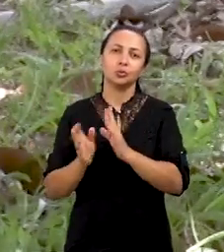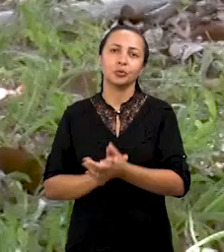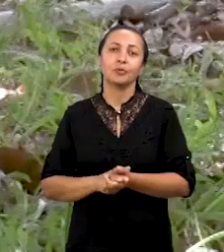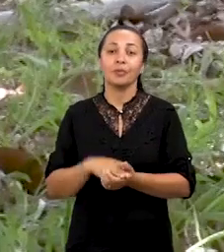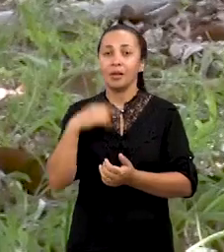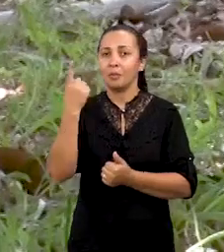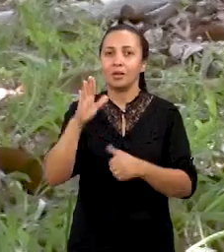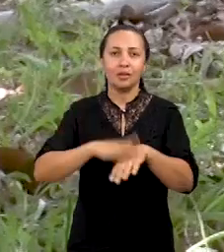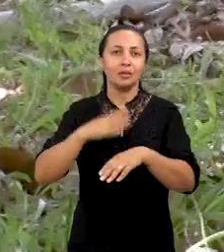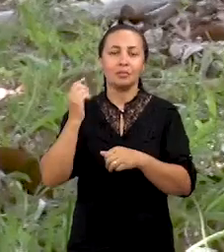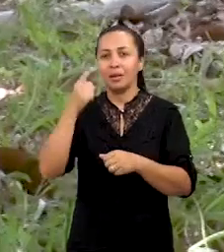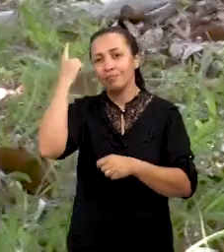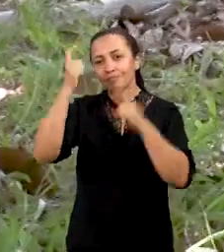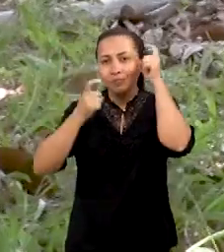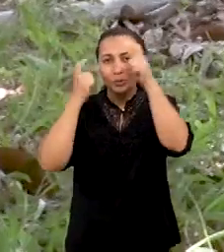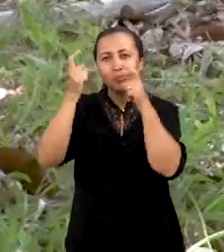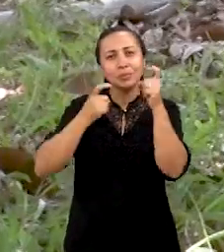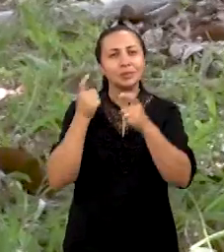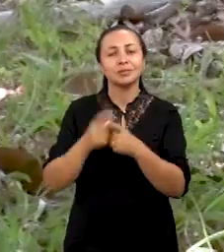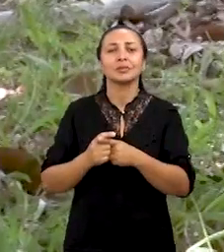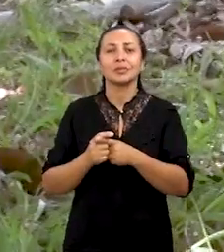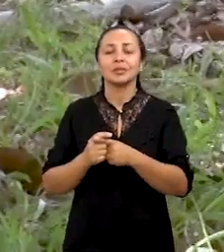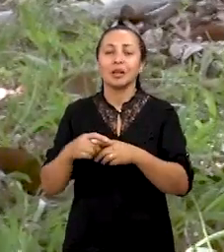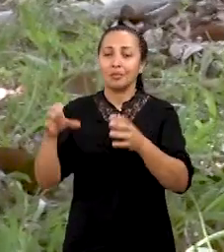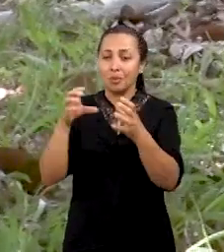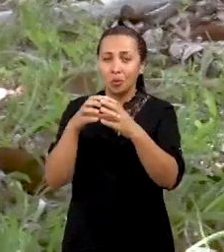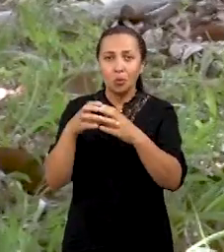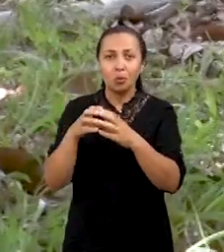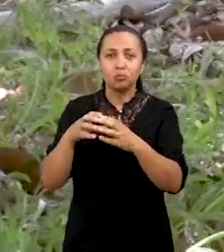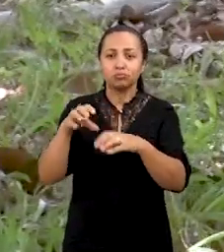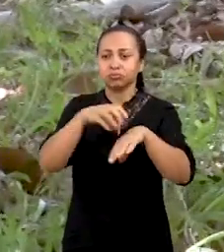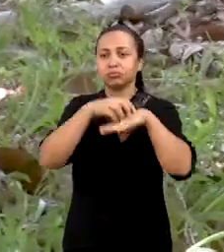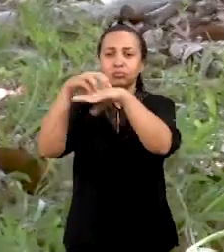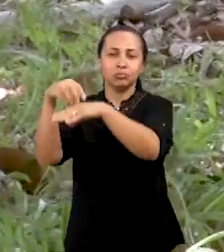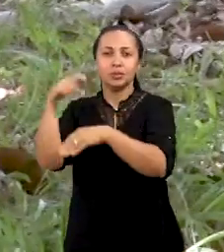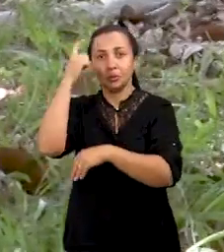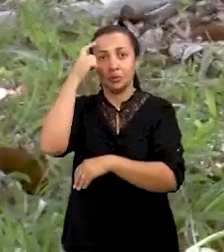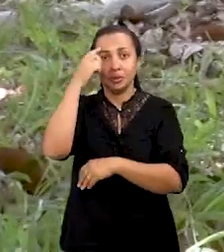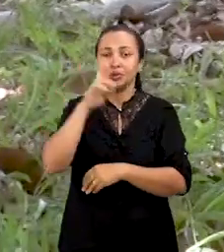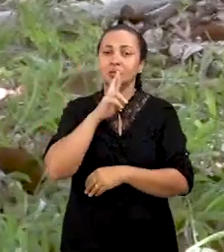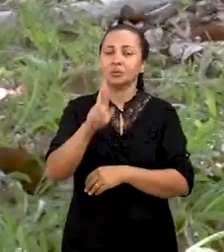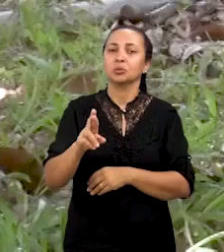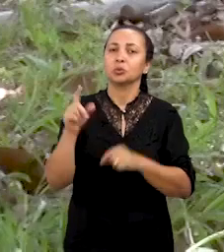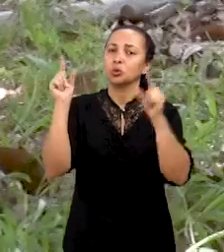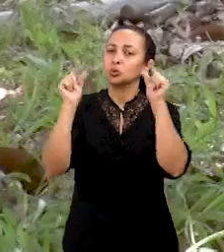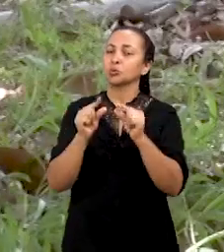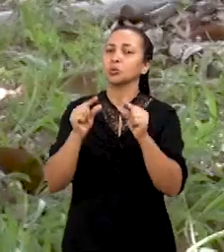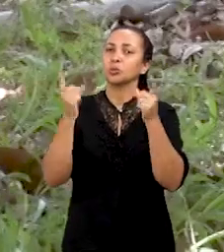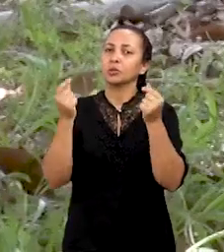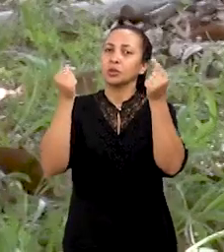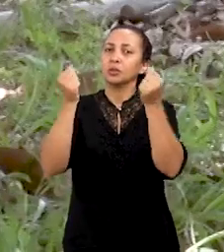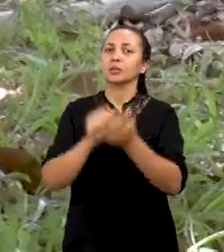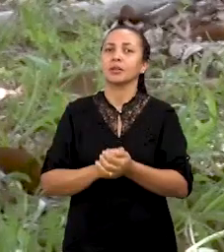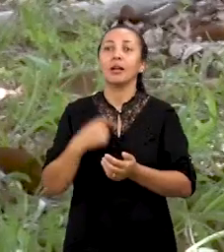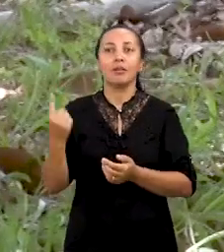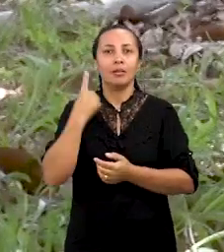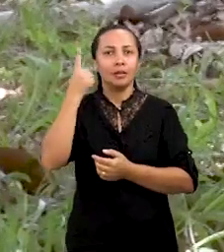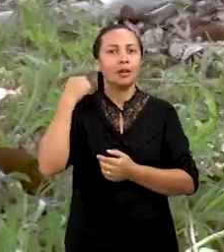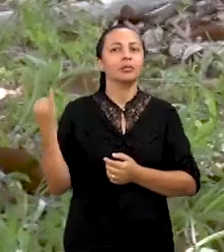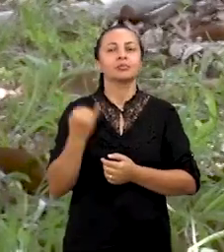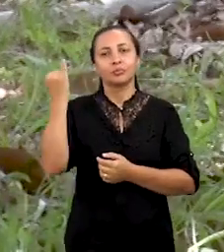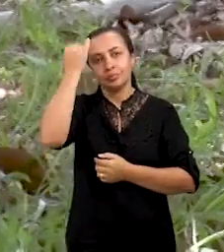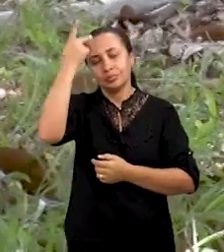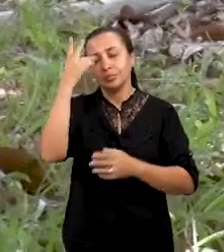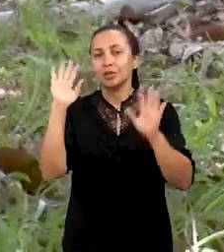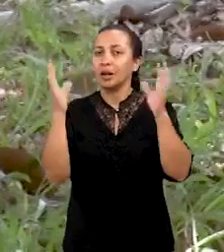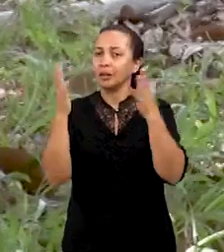é uma das principais preocupações para o setor de transportes. E foi pensando numa solução de baixo custo e alta precisão para